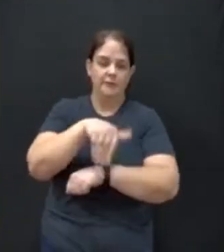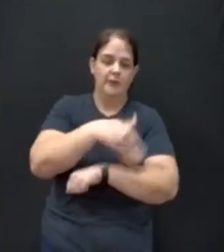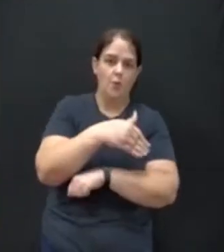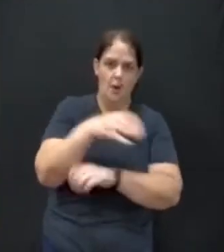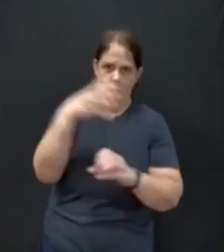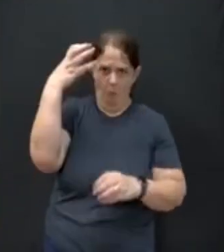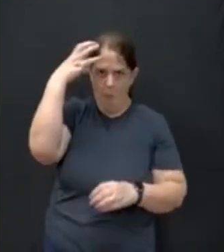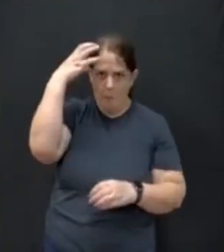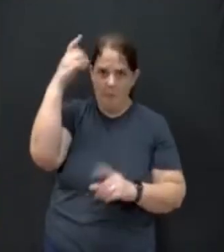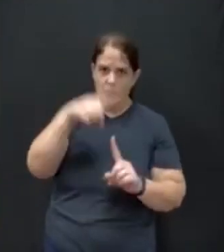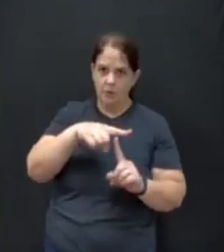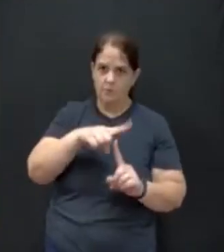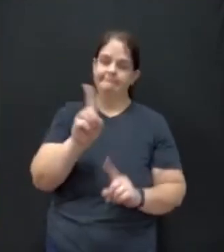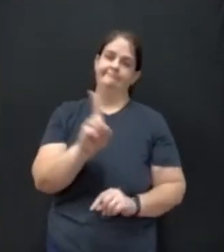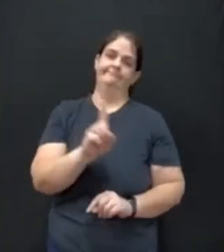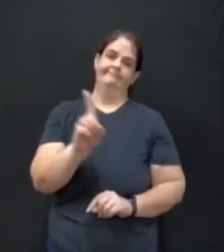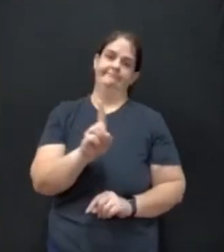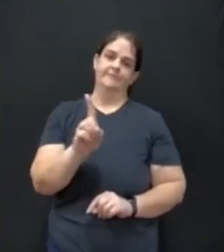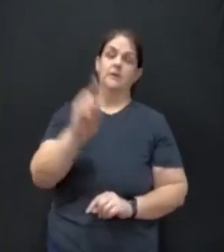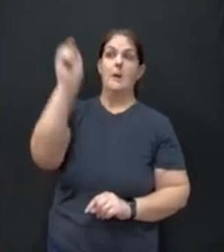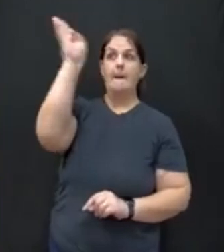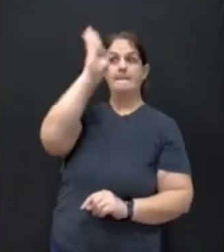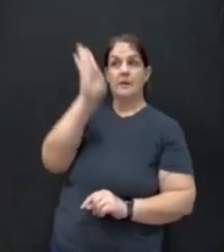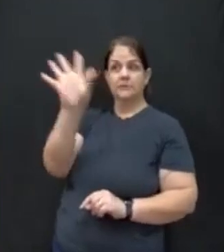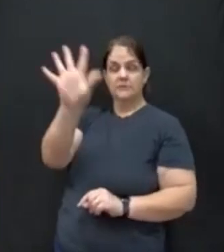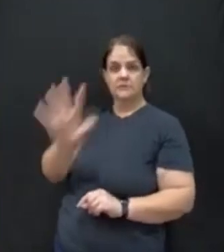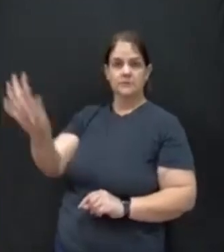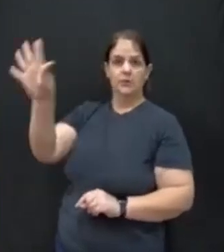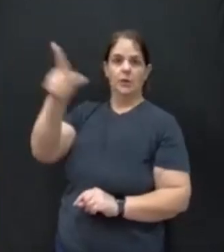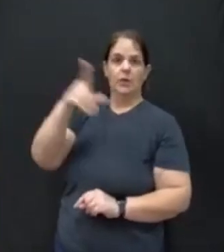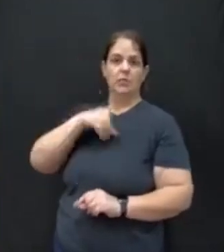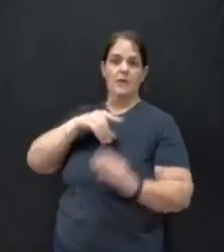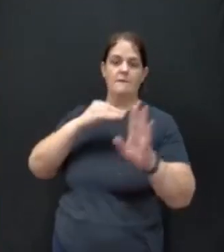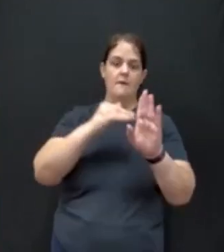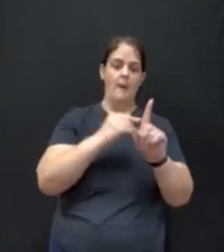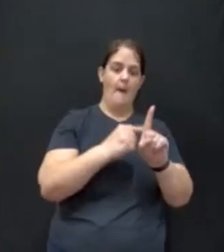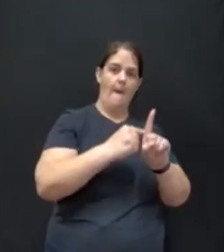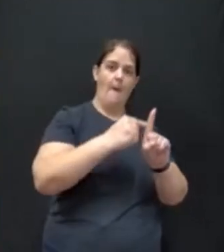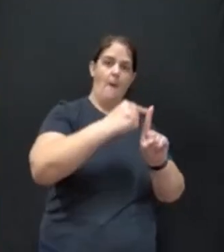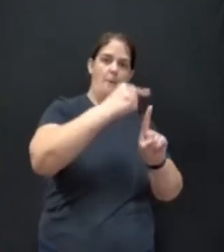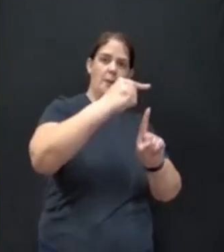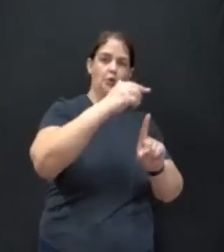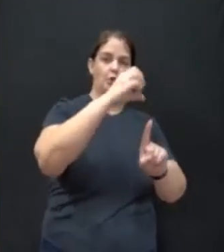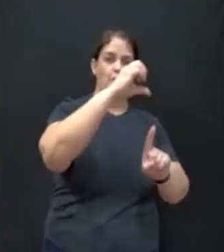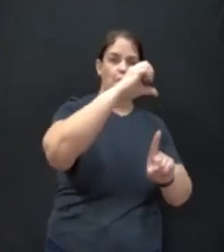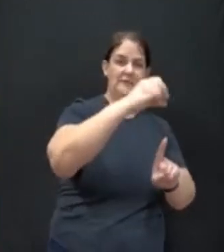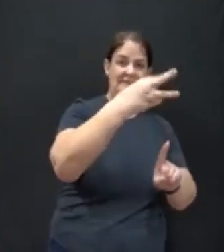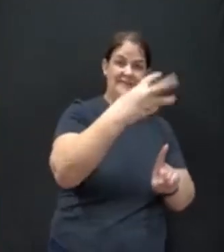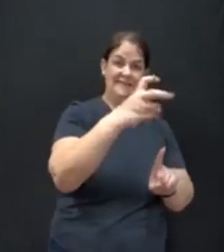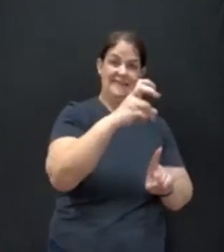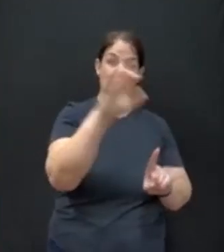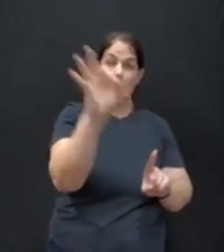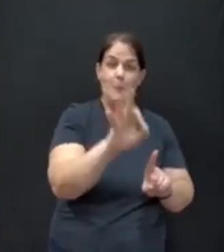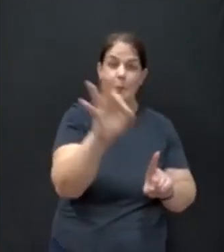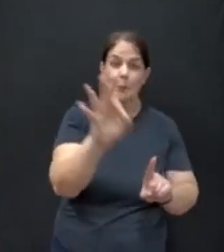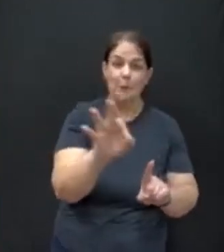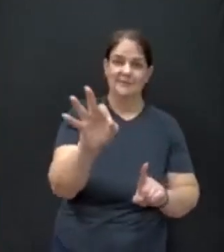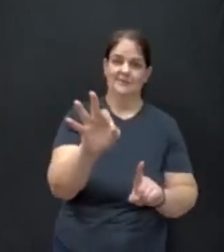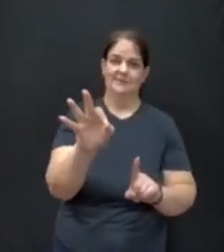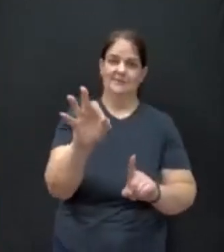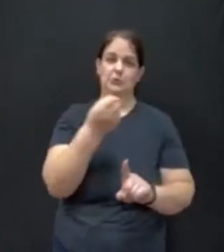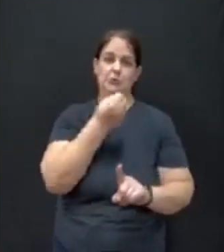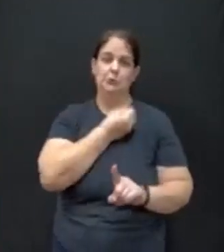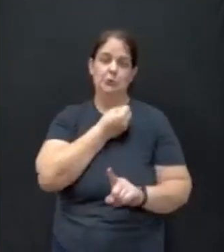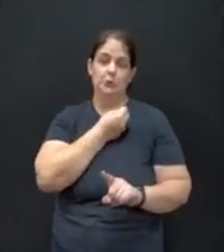No Brasil, nos últimos 10 anos, houve um aumento de 935% do